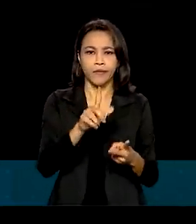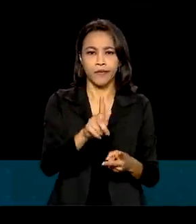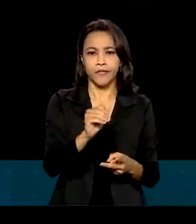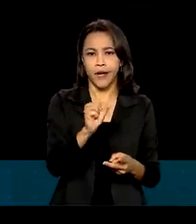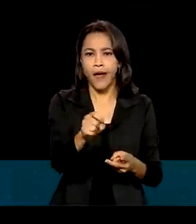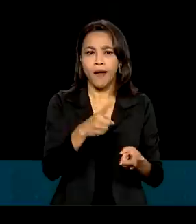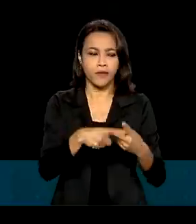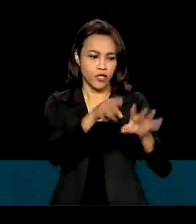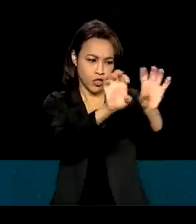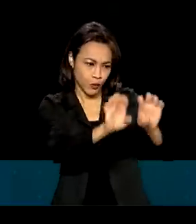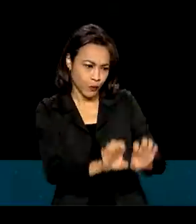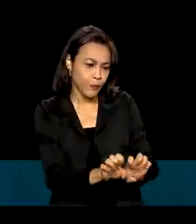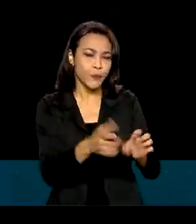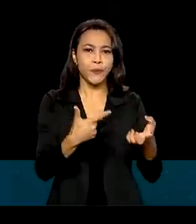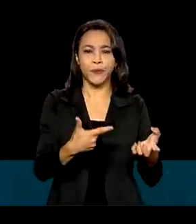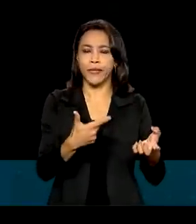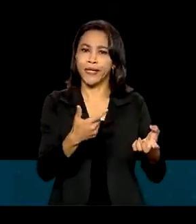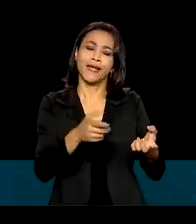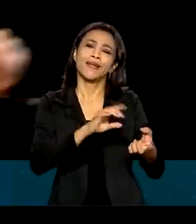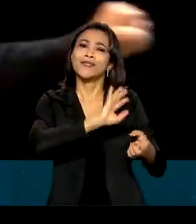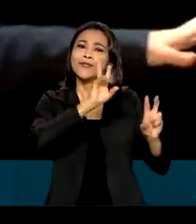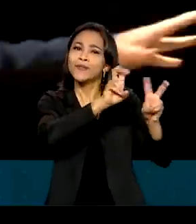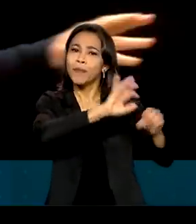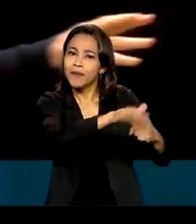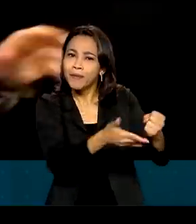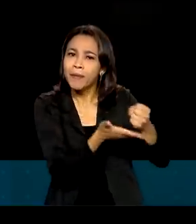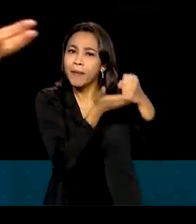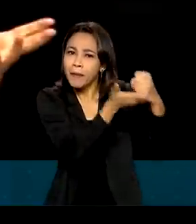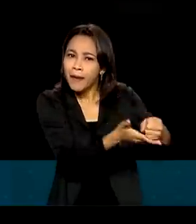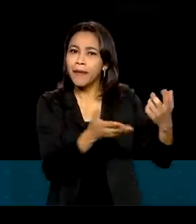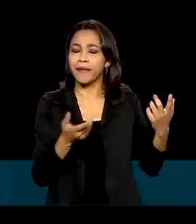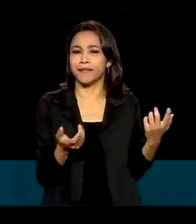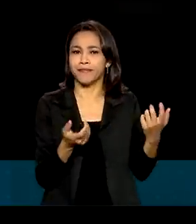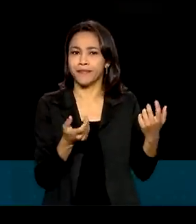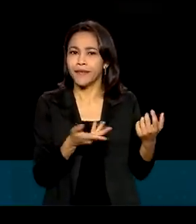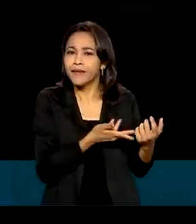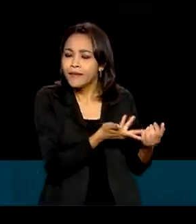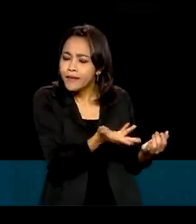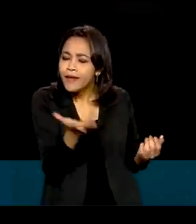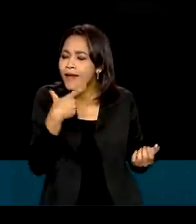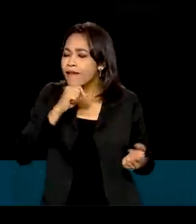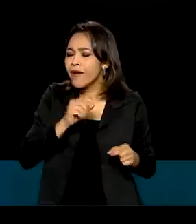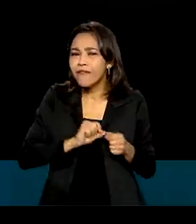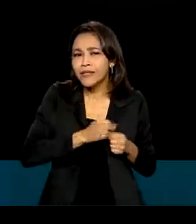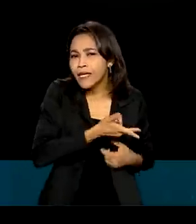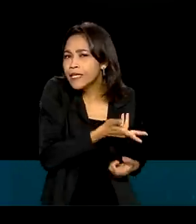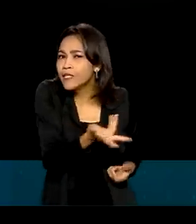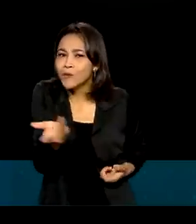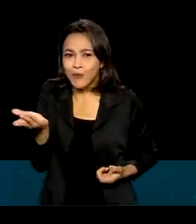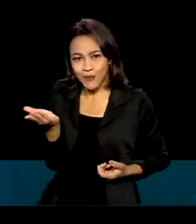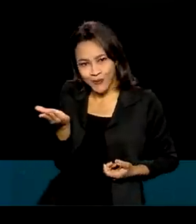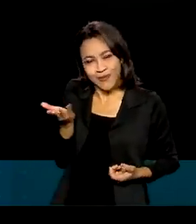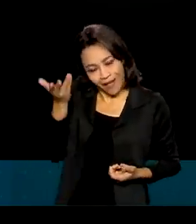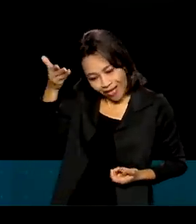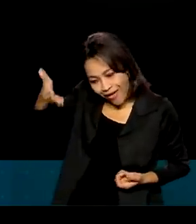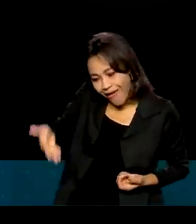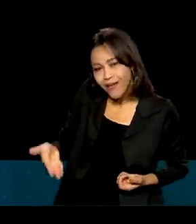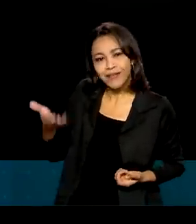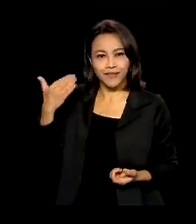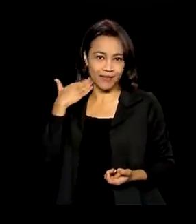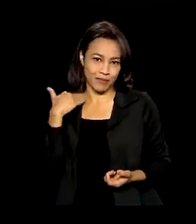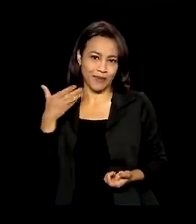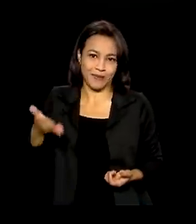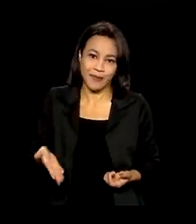infraestrutura, economia verde, ativos ambientais. Quem vai fazer essa transformação? Está aqui nessa sala.